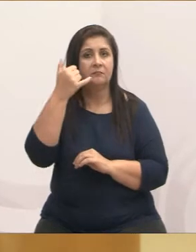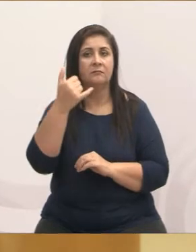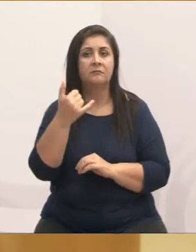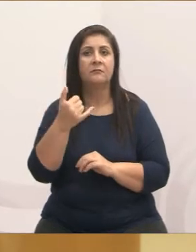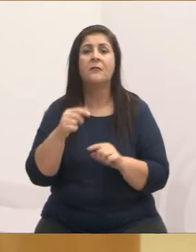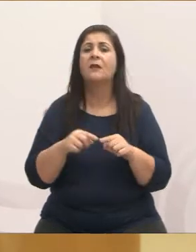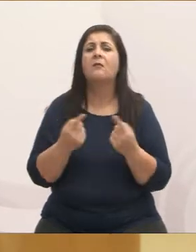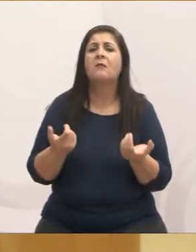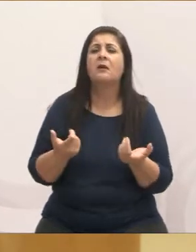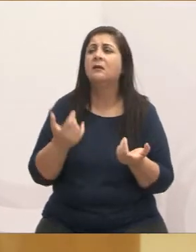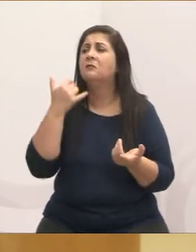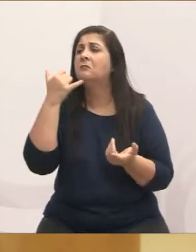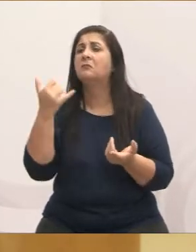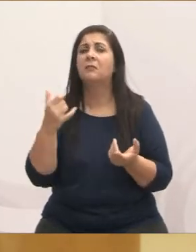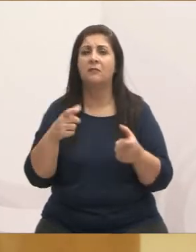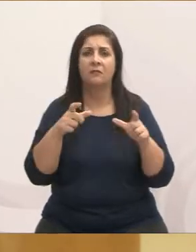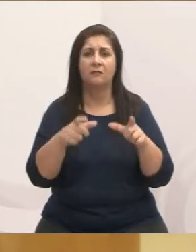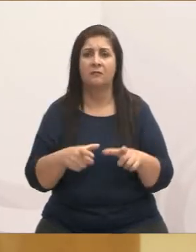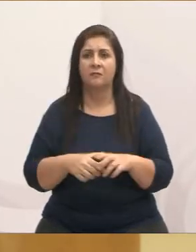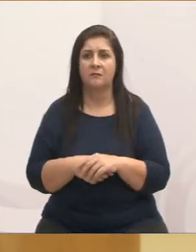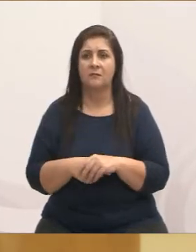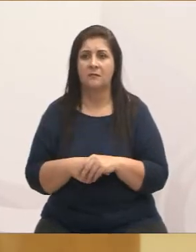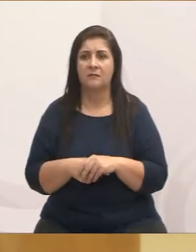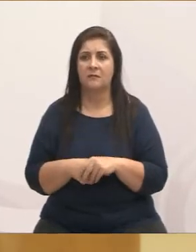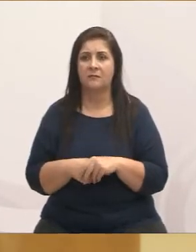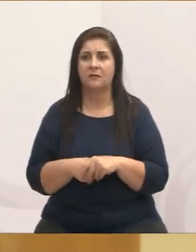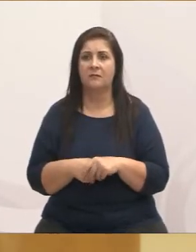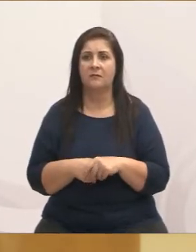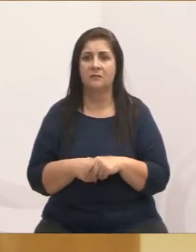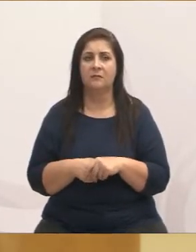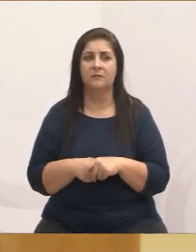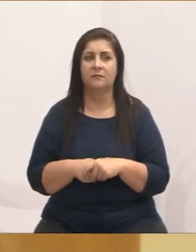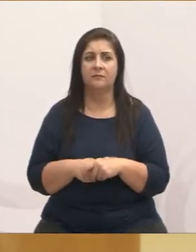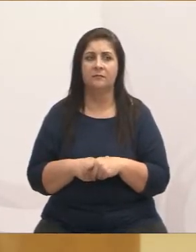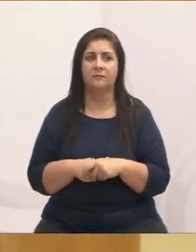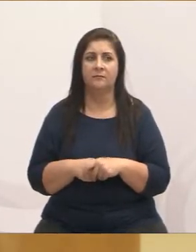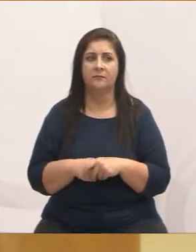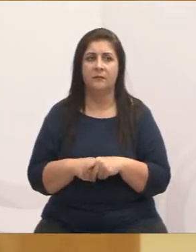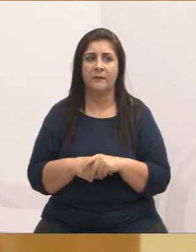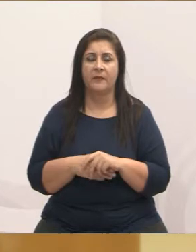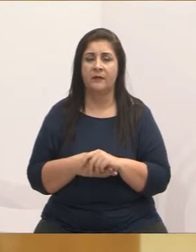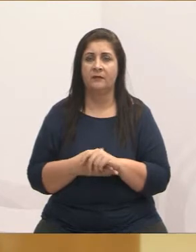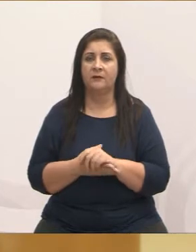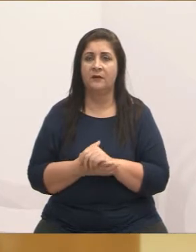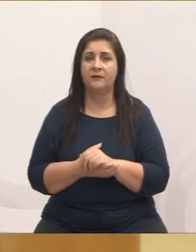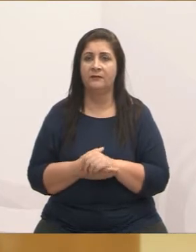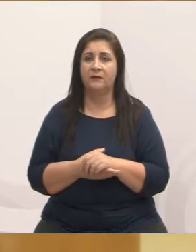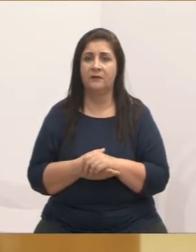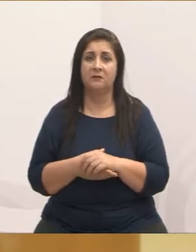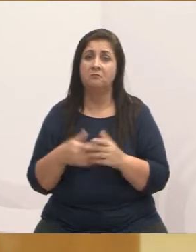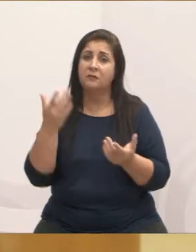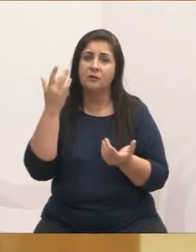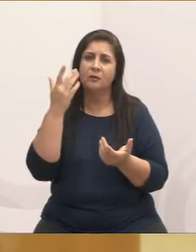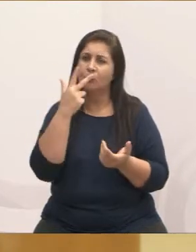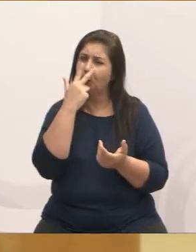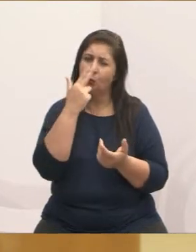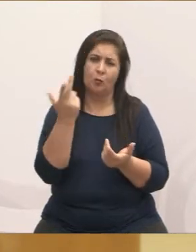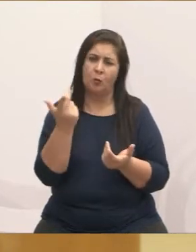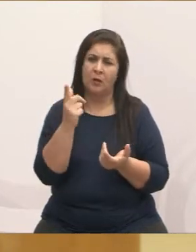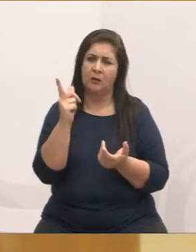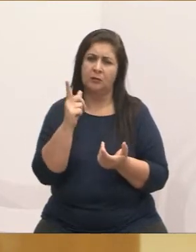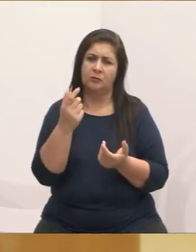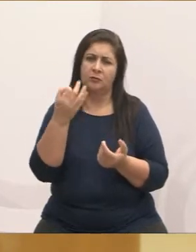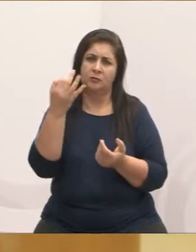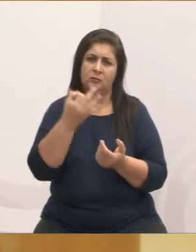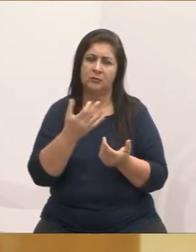mas cadê o telefone da entidade? Tanto da causa animal como de outra entidade. E eu não acho justo uma entidade